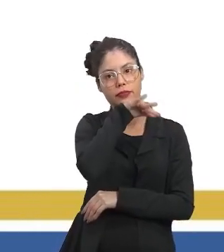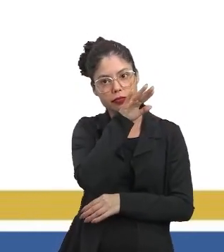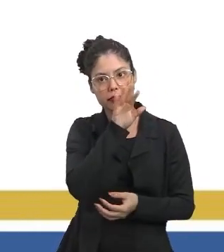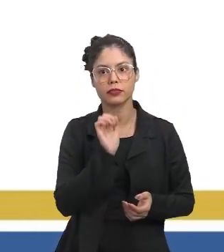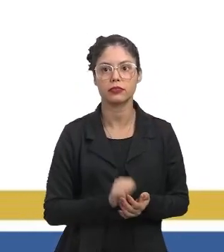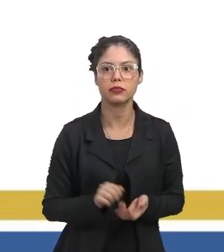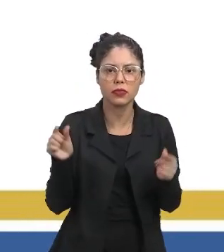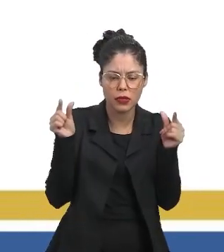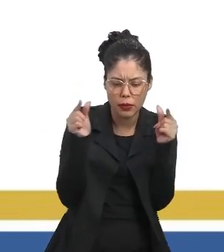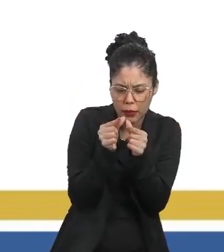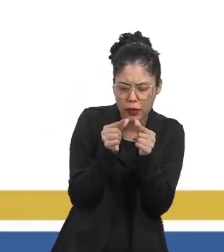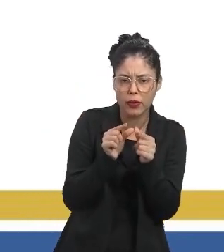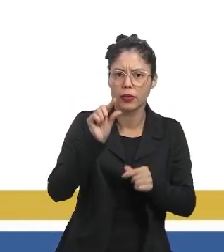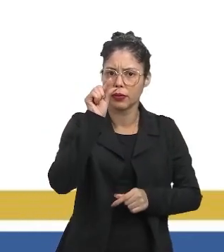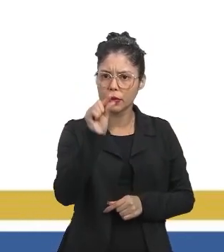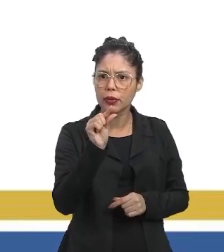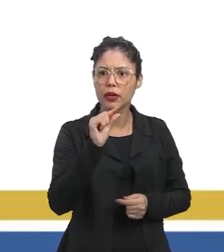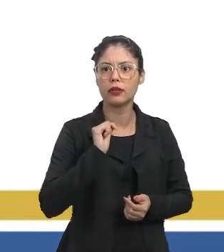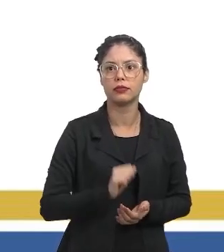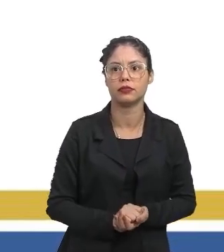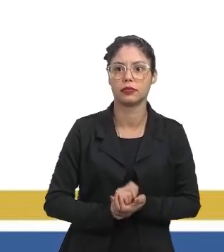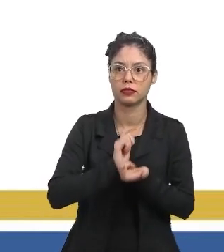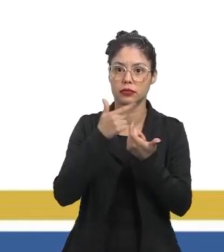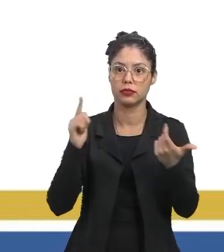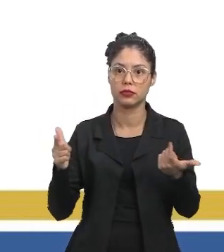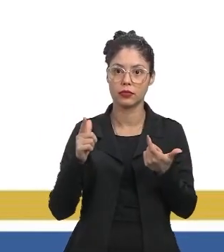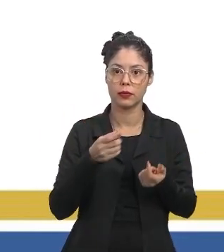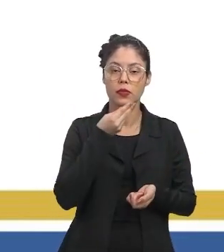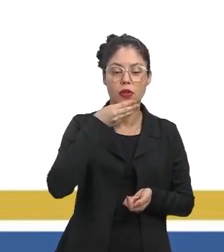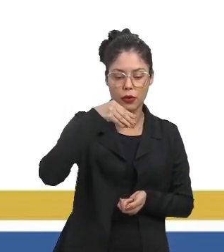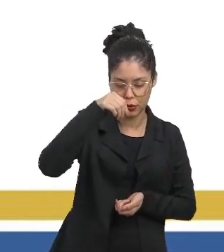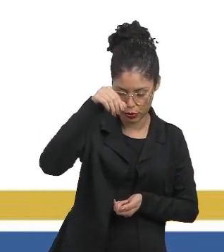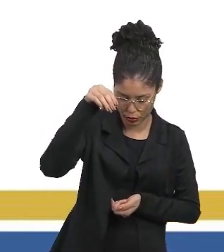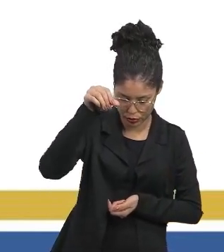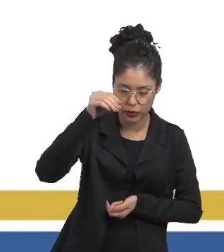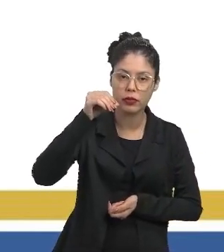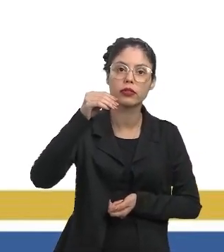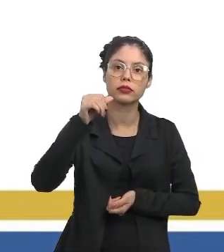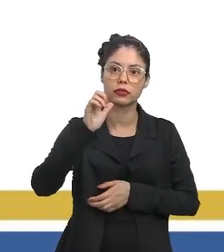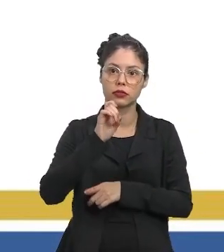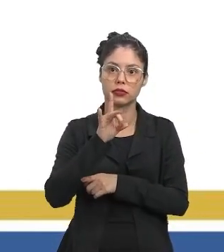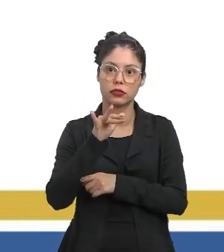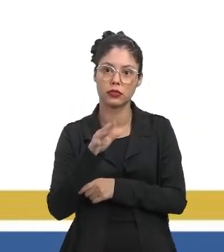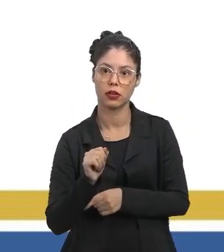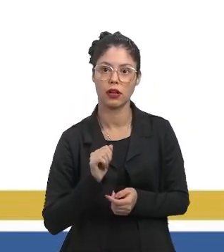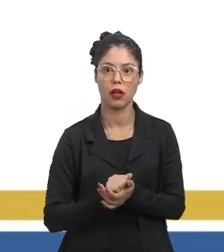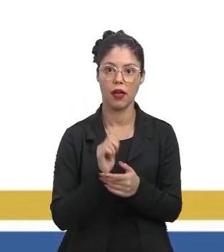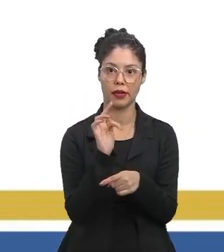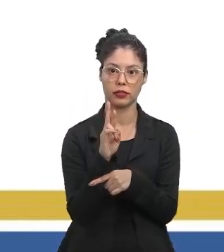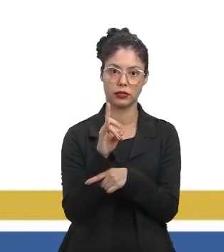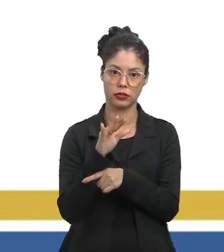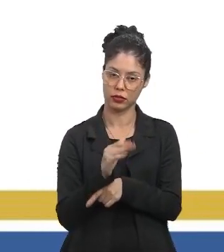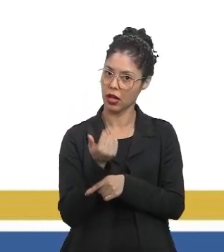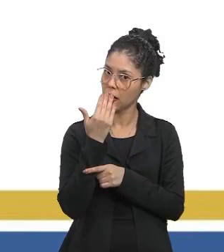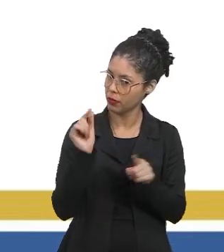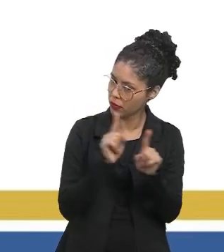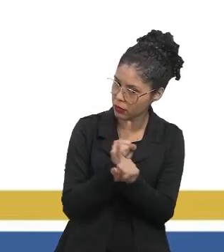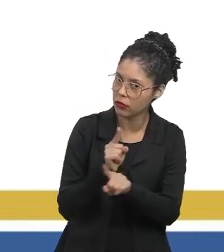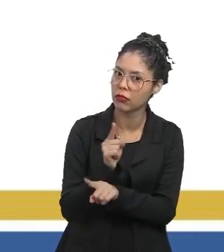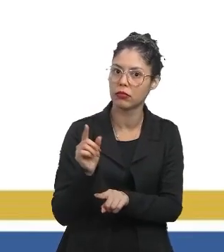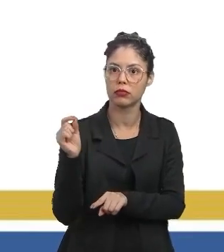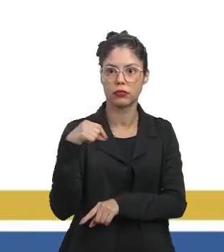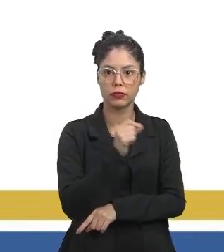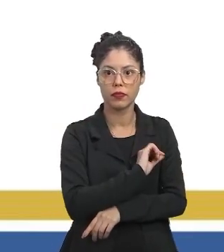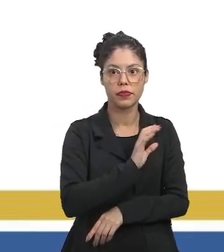Elas são pequenas bolinhas encheadas com sementes, adubo e agilha. Agilha, isso não alimenta as abelhas.